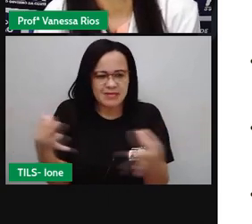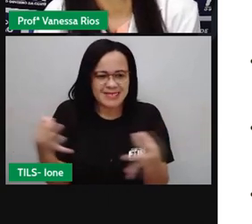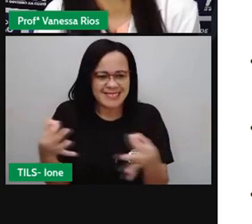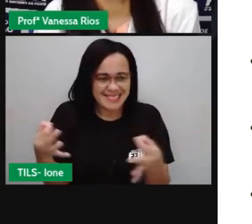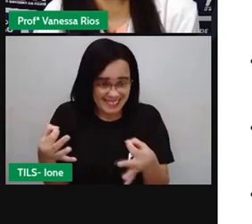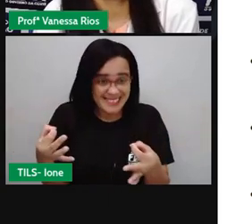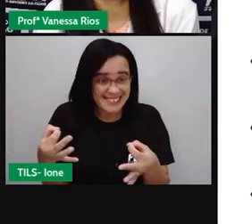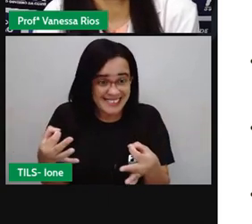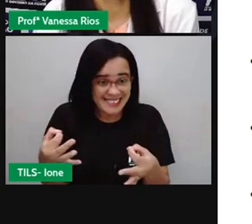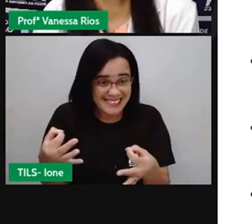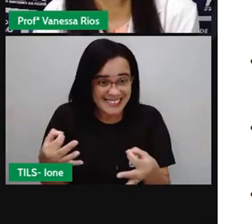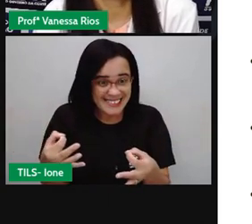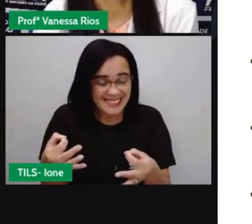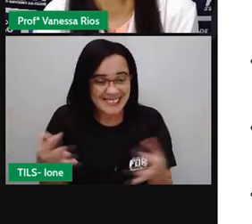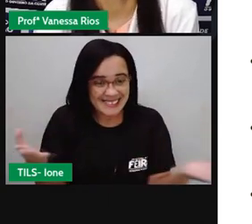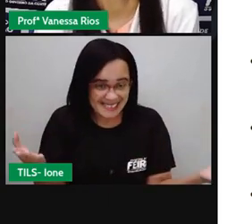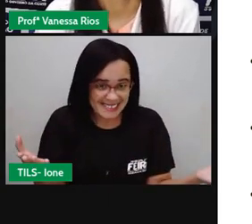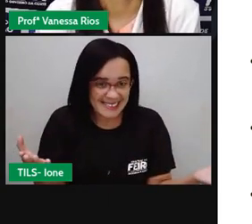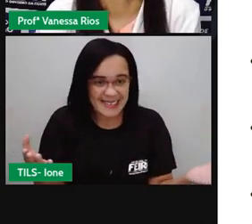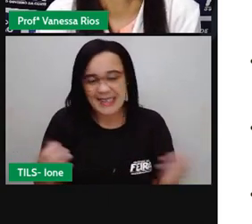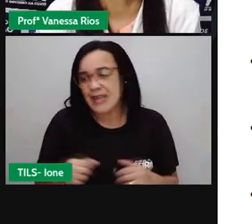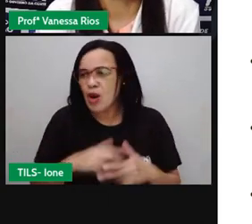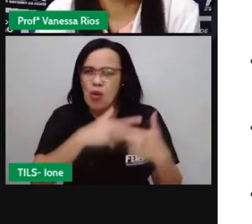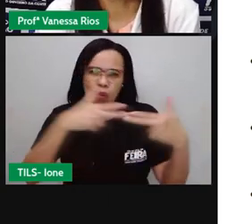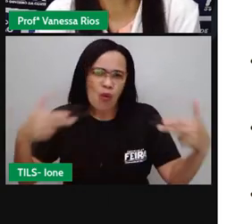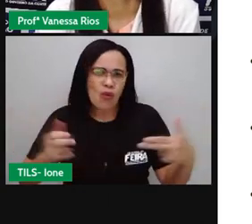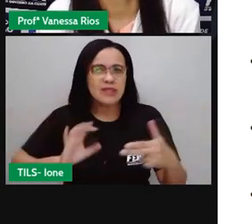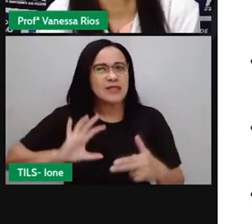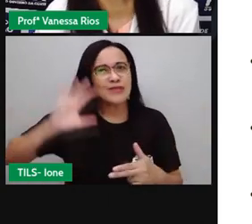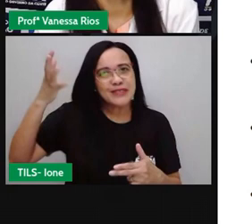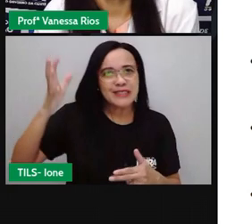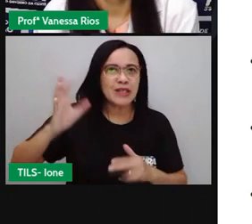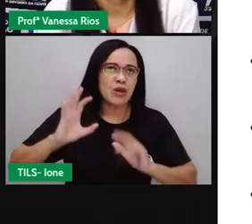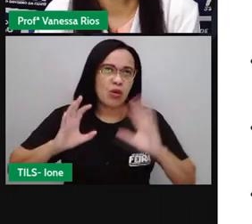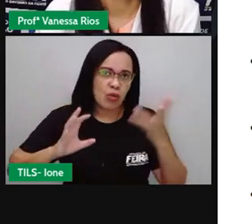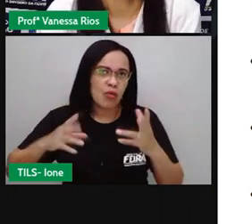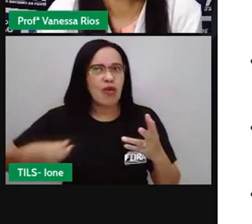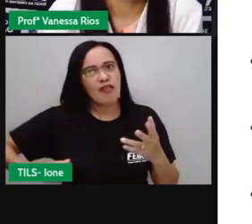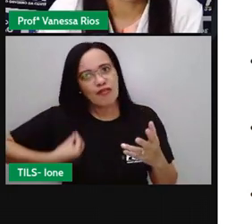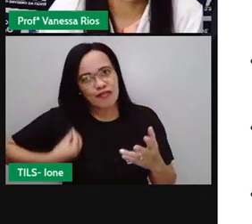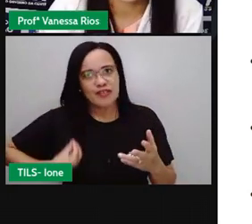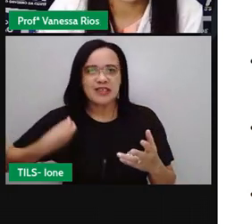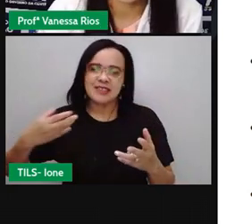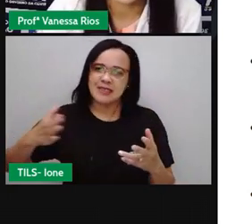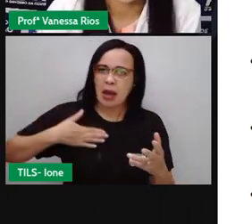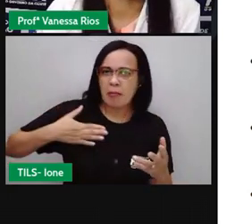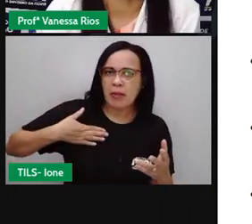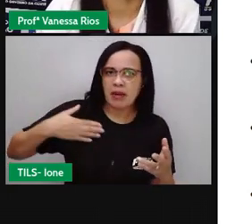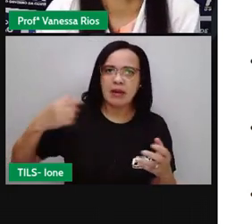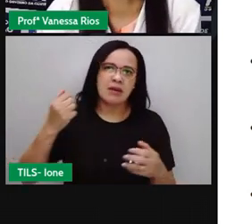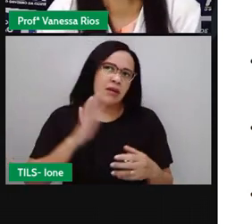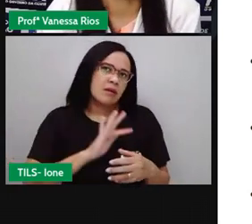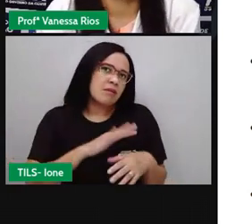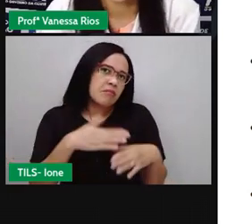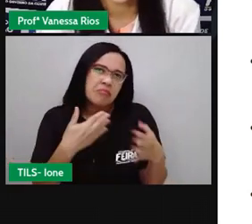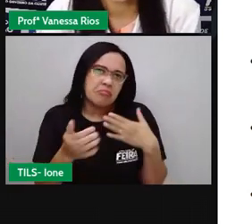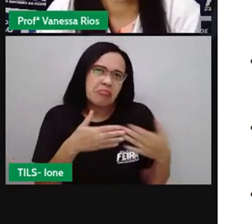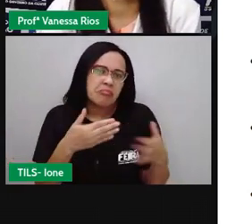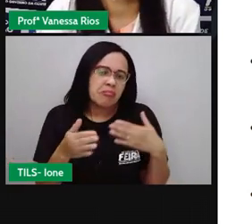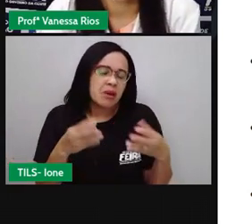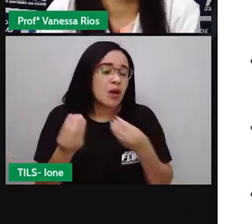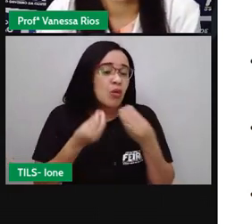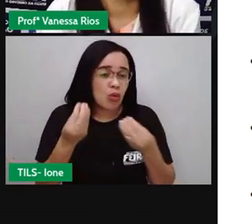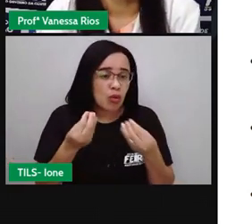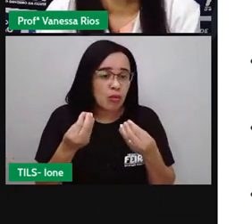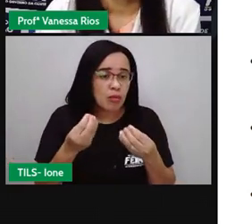de narrar fatos do cotidiano mas sempre tem um tom crítico ou reflexivo em relação ao assunto que está